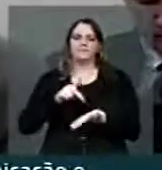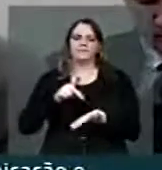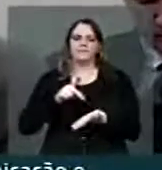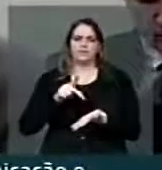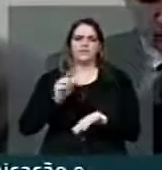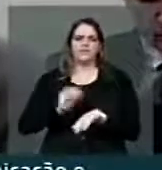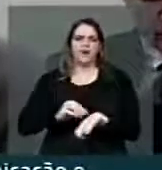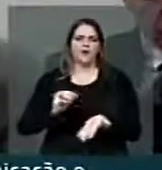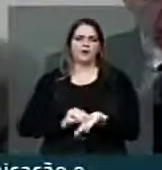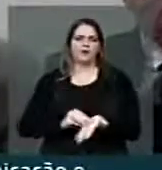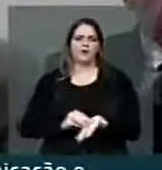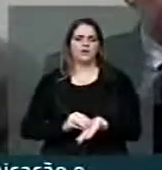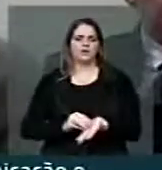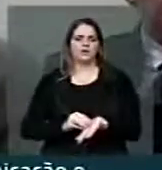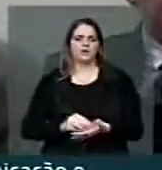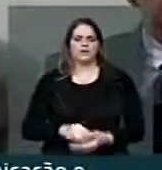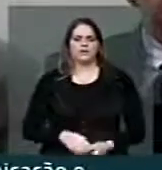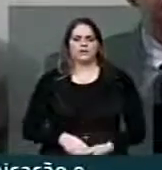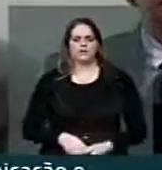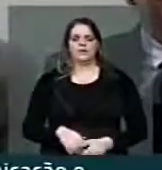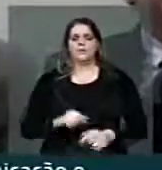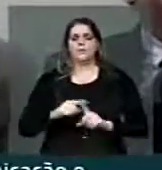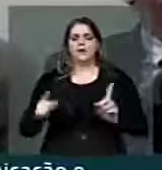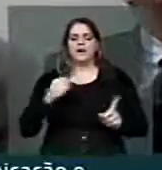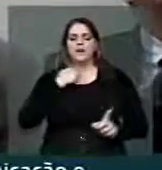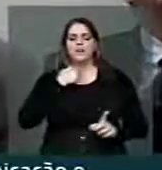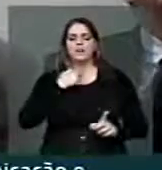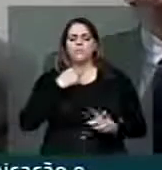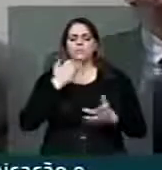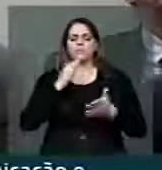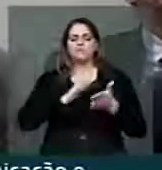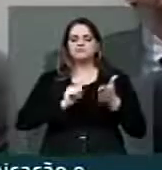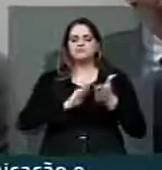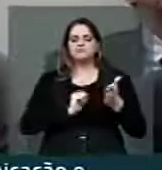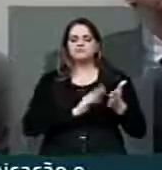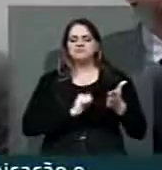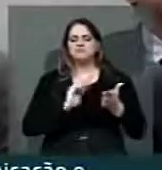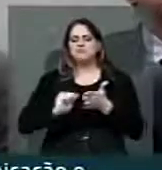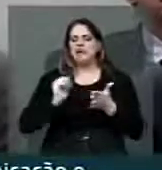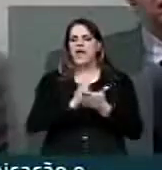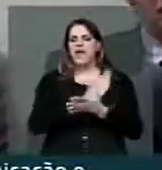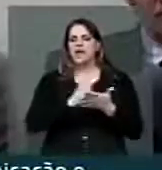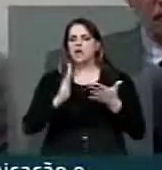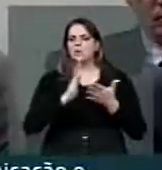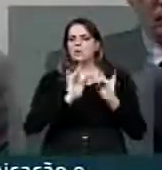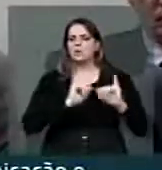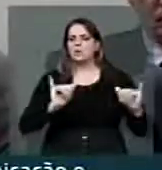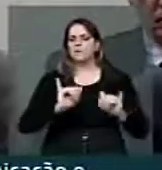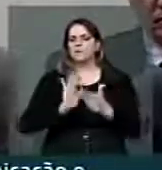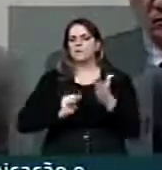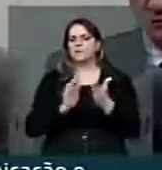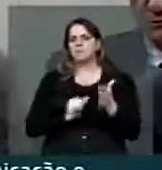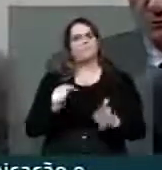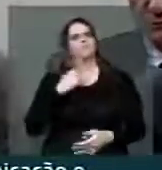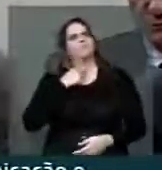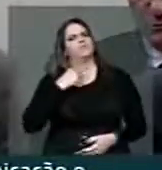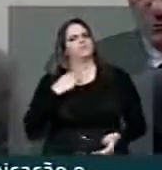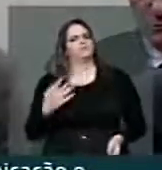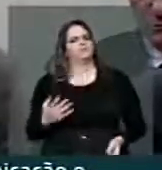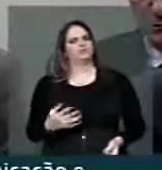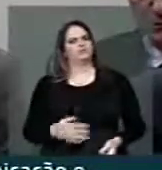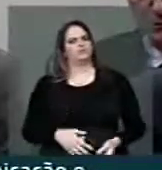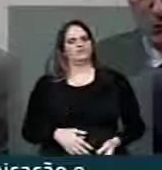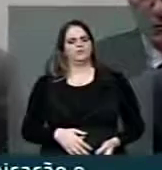da exclusão do acesso a determinados tipos de conteúdo de quem conseguiu chegar na internet. Através até das lan houses,